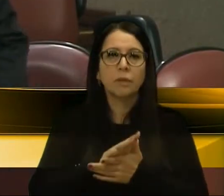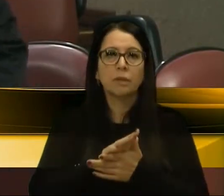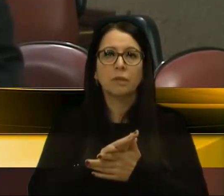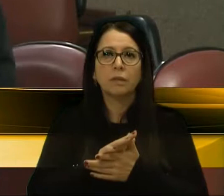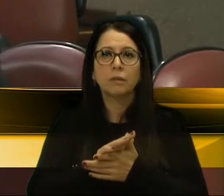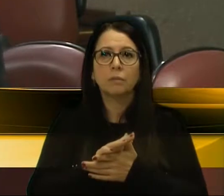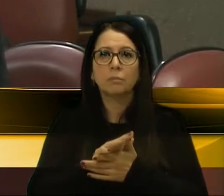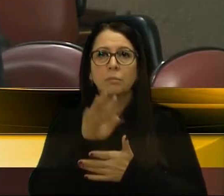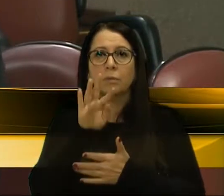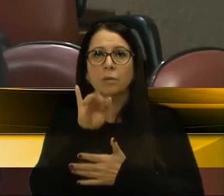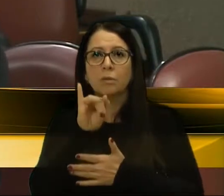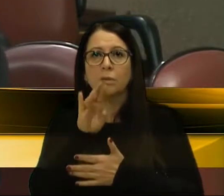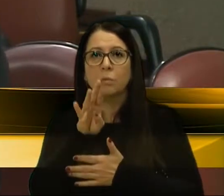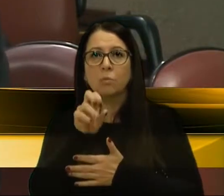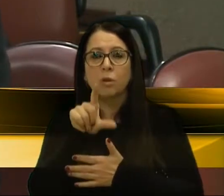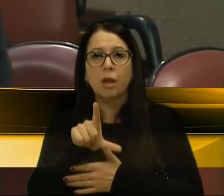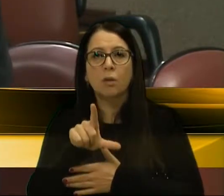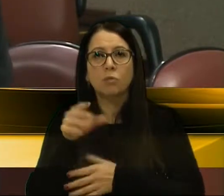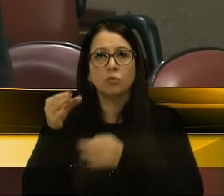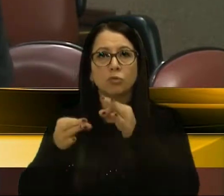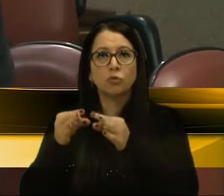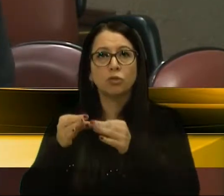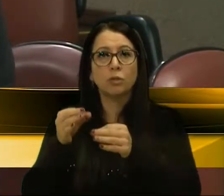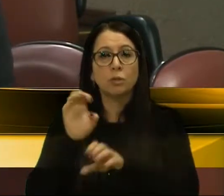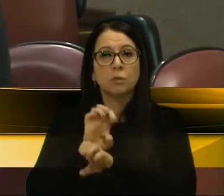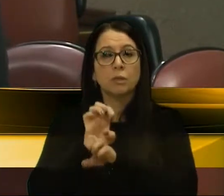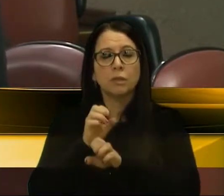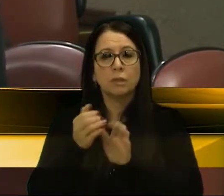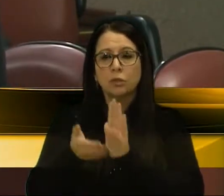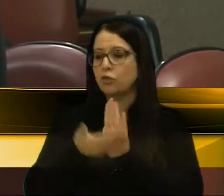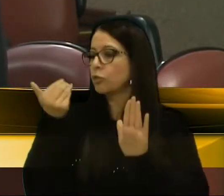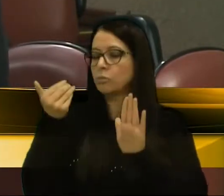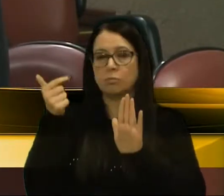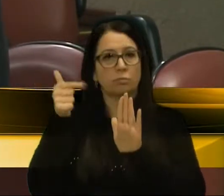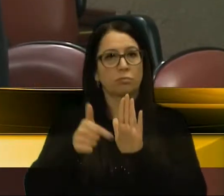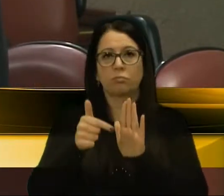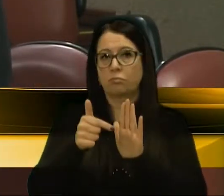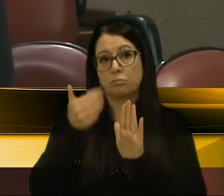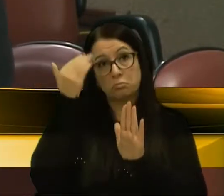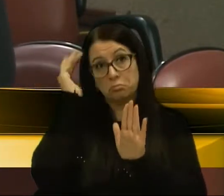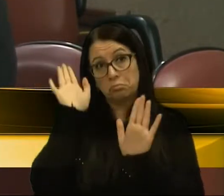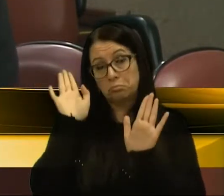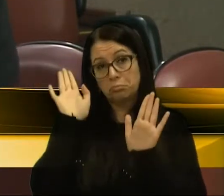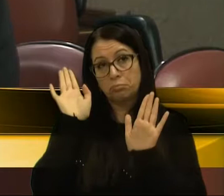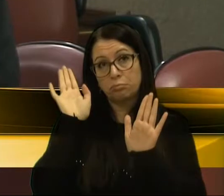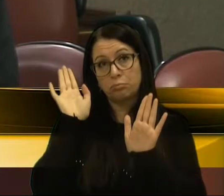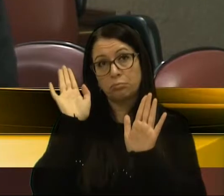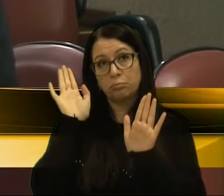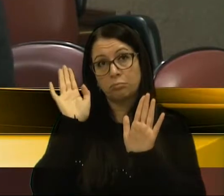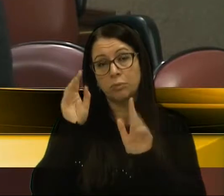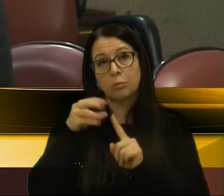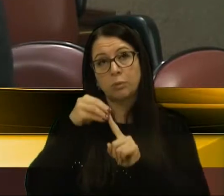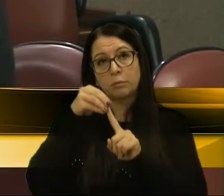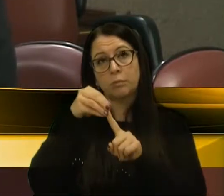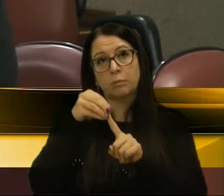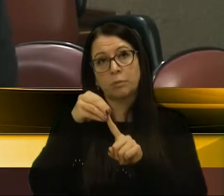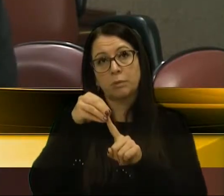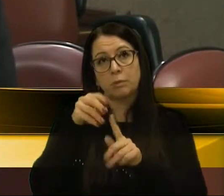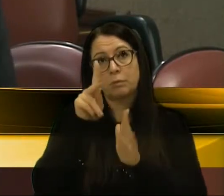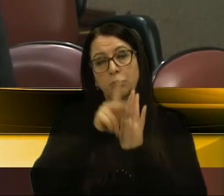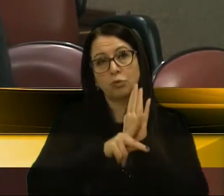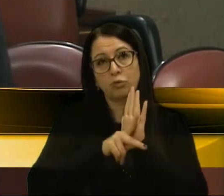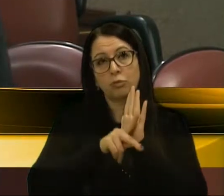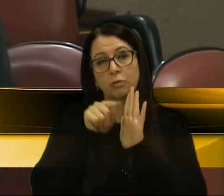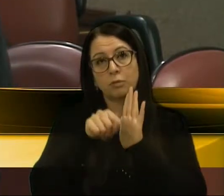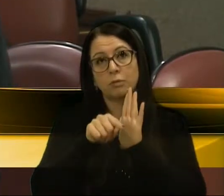Tribunal de Justiça do Estado entendeu e derrubou praticamente a parte principal do projeto